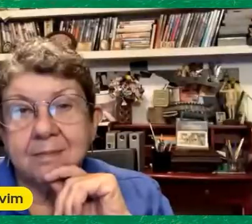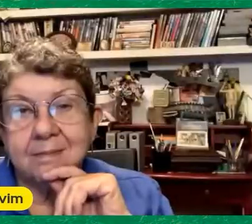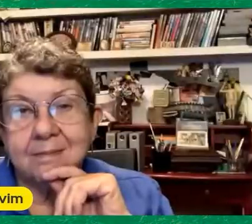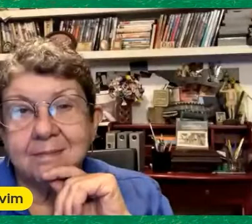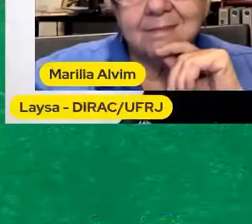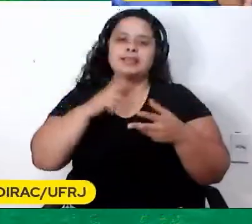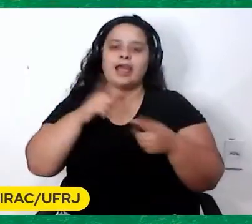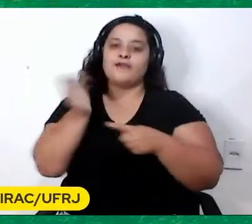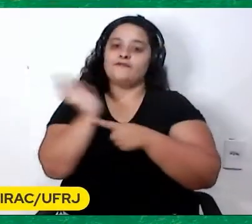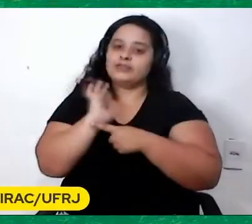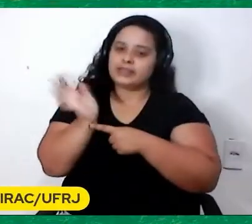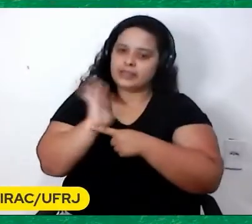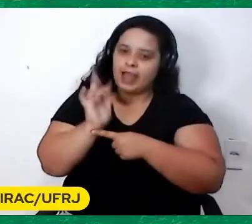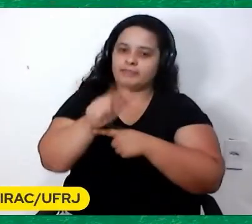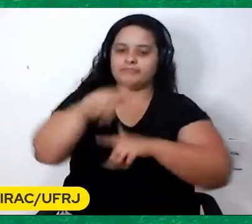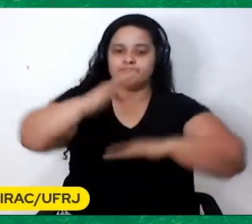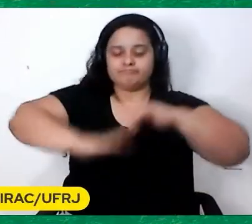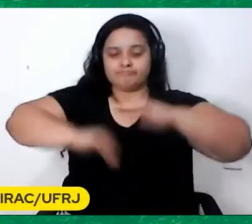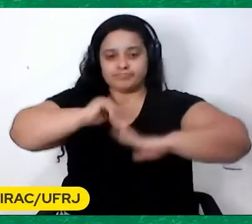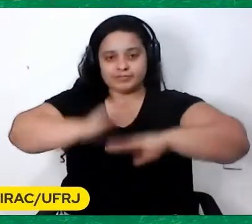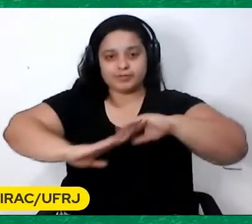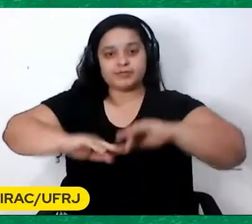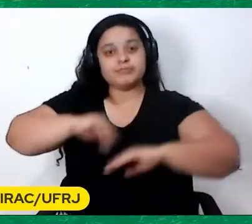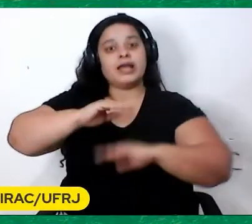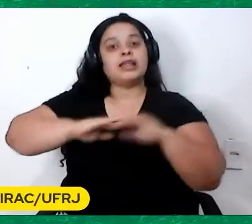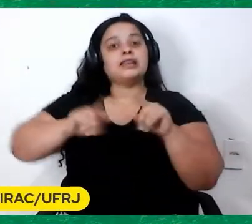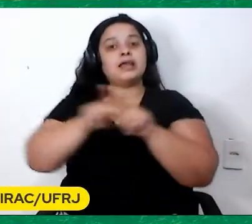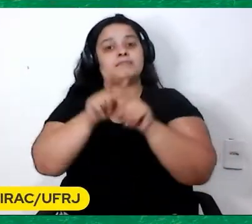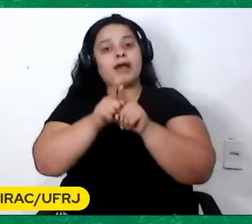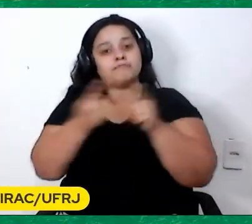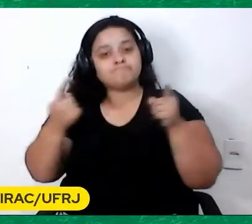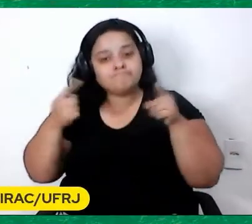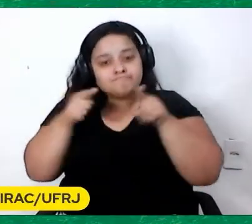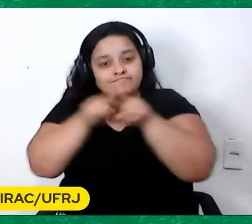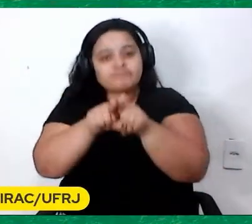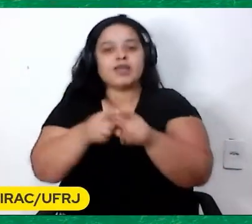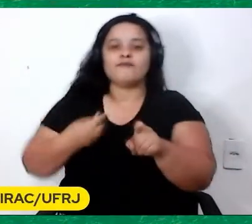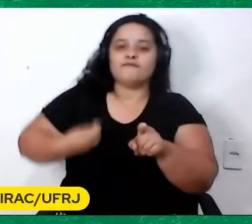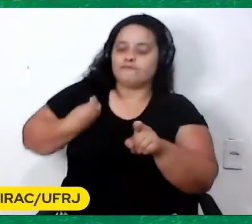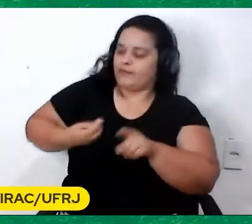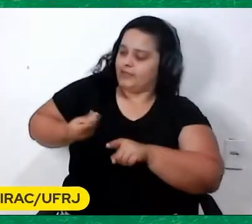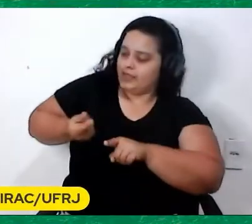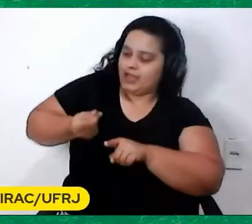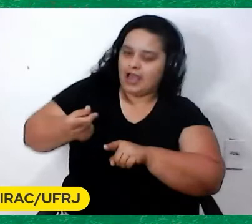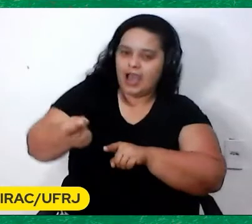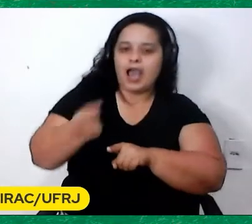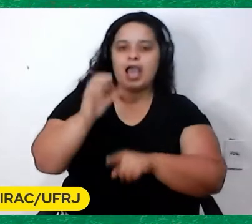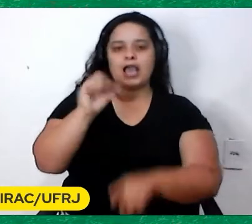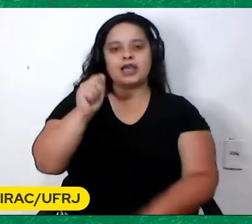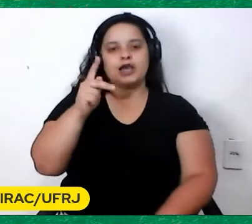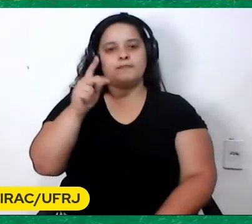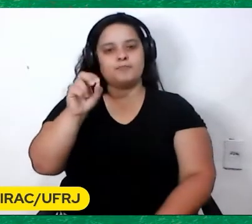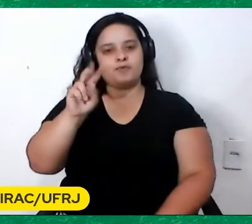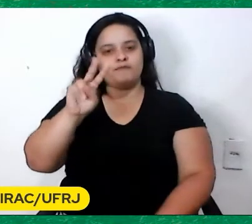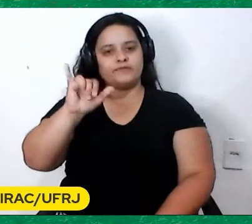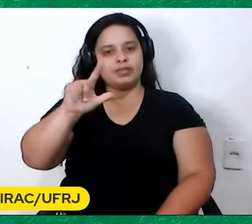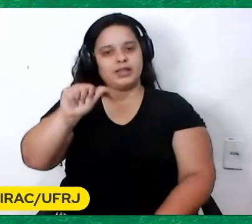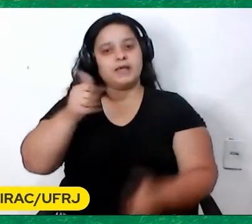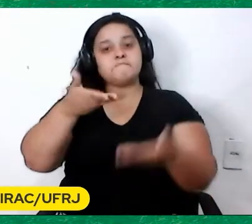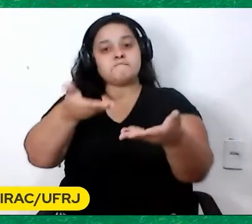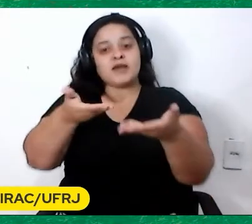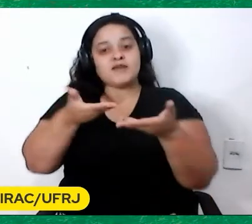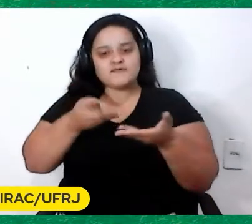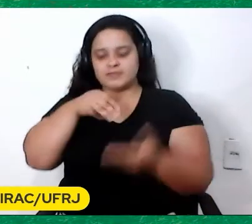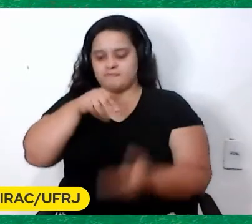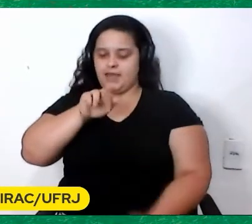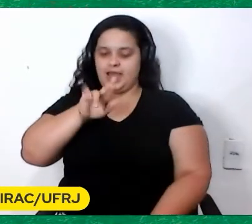do cinema E acima de tudo Companheira Eterna do Capô Boas-vindas suas Marílias Seja bem-vinda à nossa